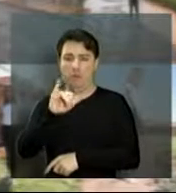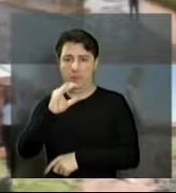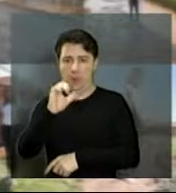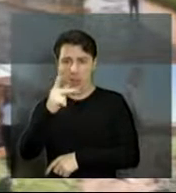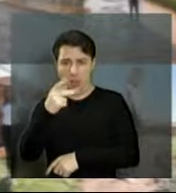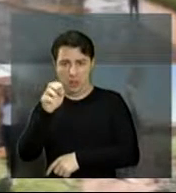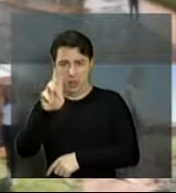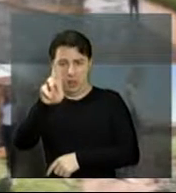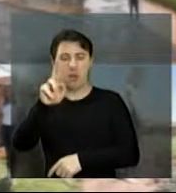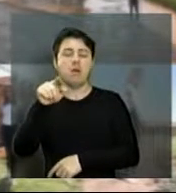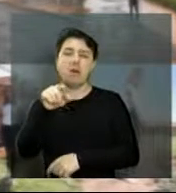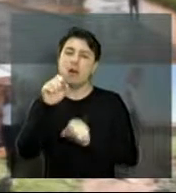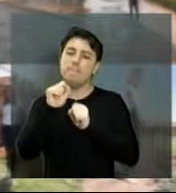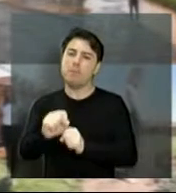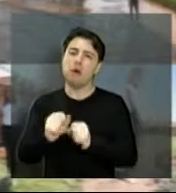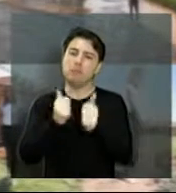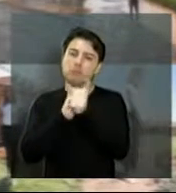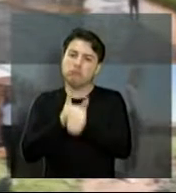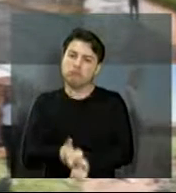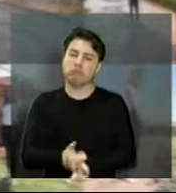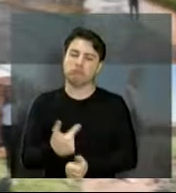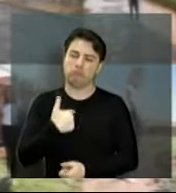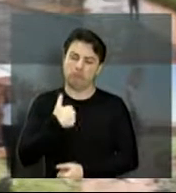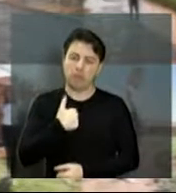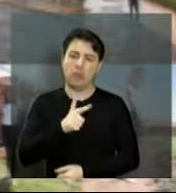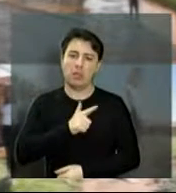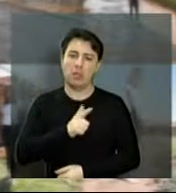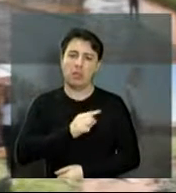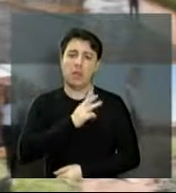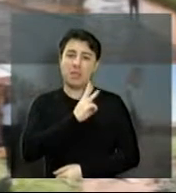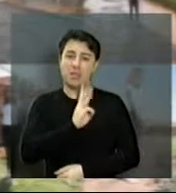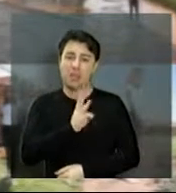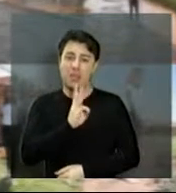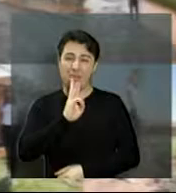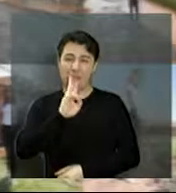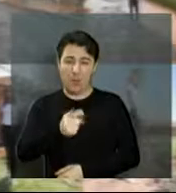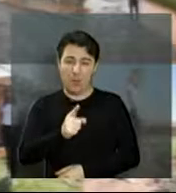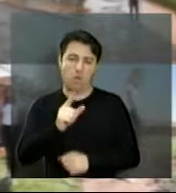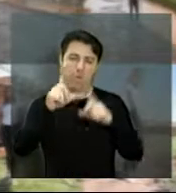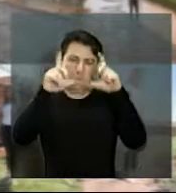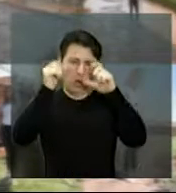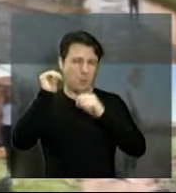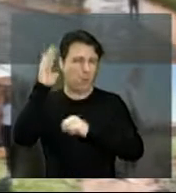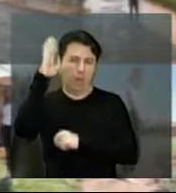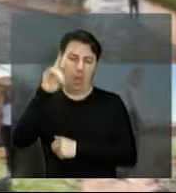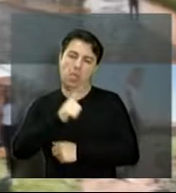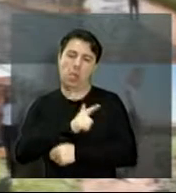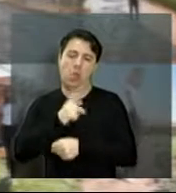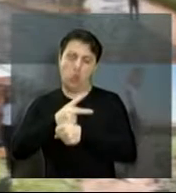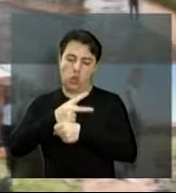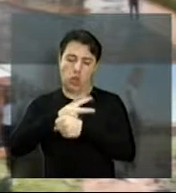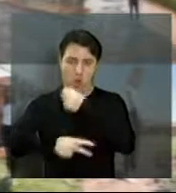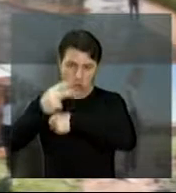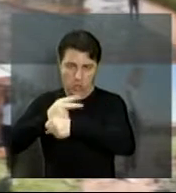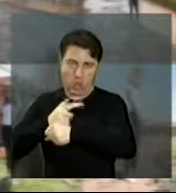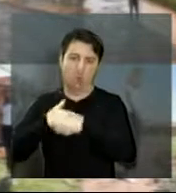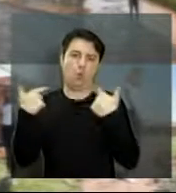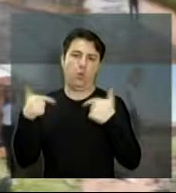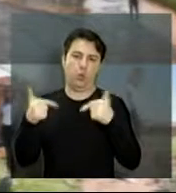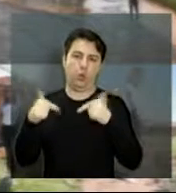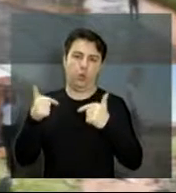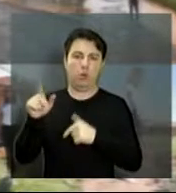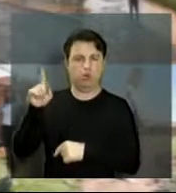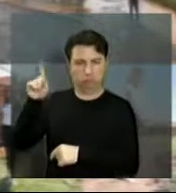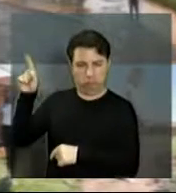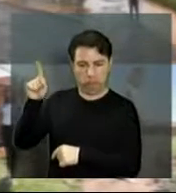arroba Tainara Faria também, vocês conseguem encontrar mais de 3 mil fotos do nosso trabalho, desenvolvido nos últimos dois anos. Temos mais de 3.300